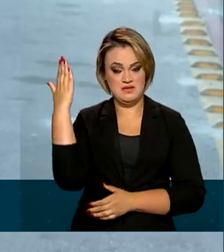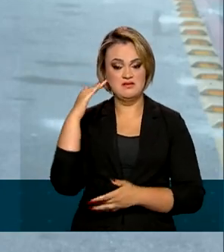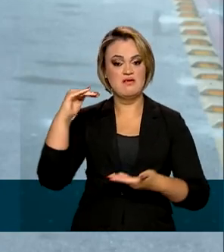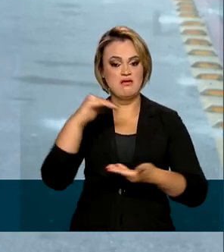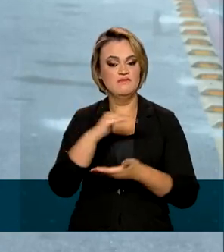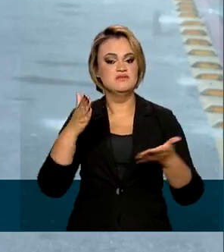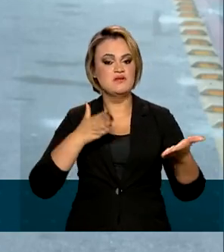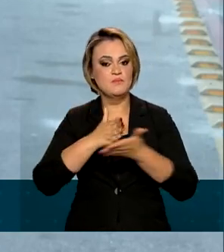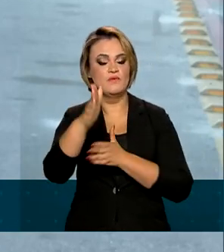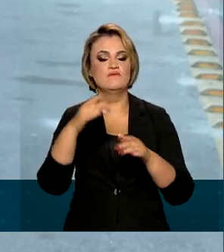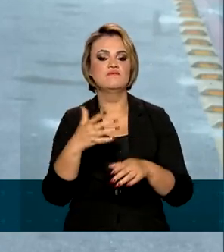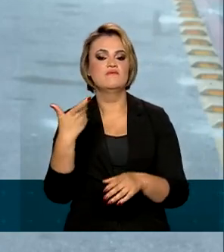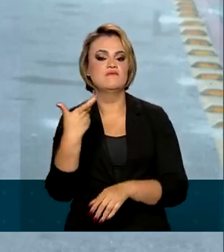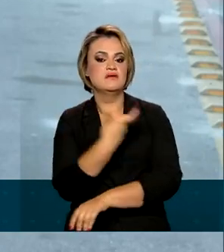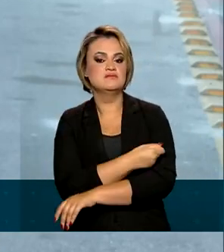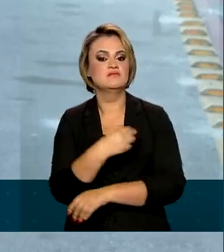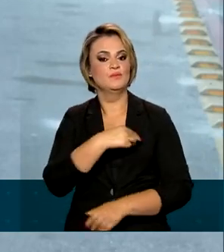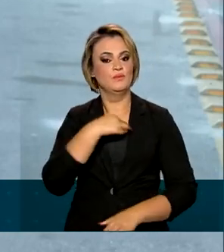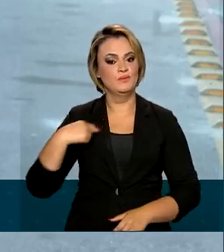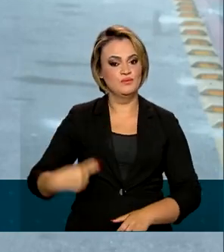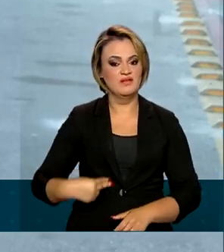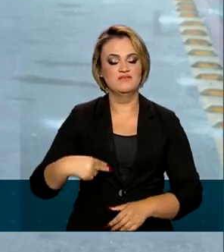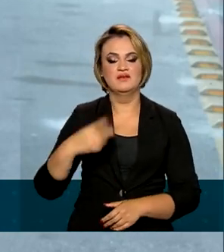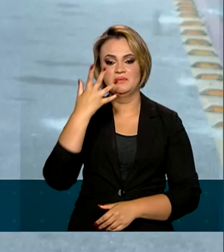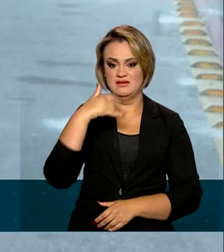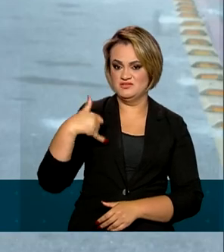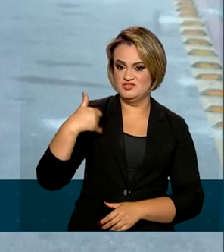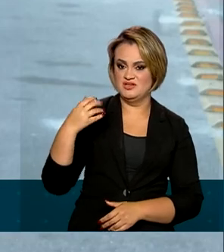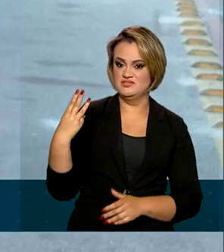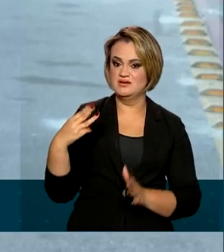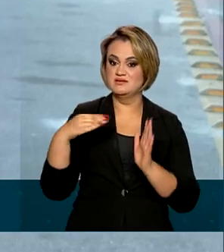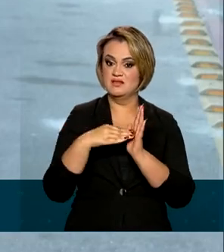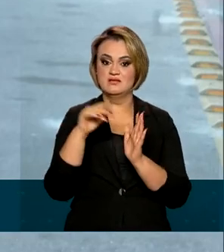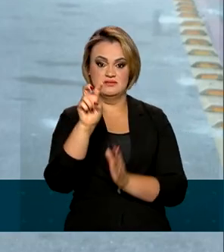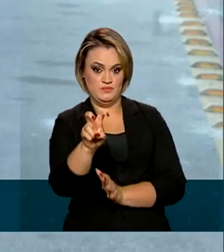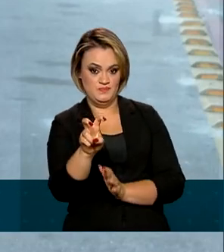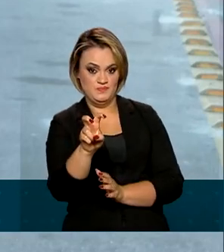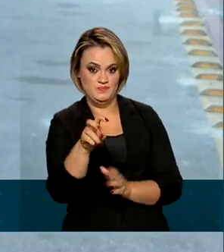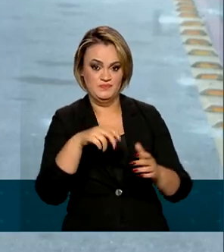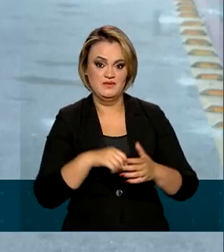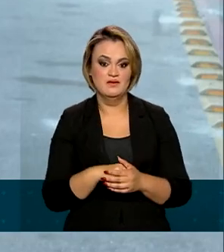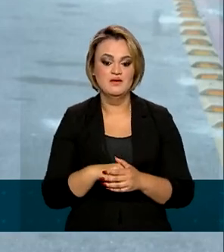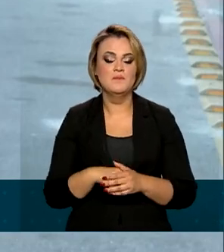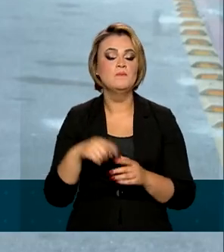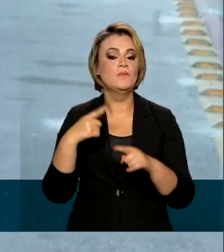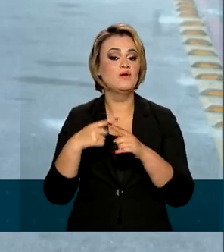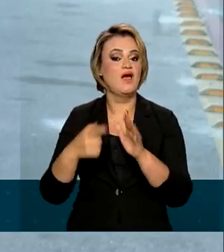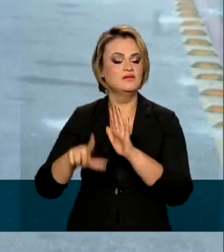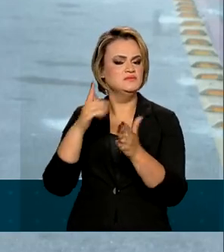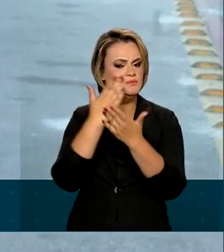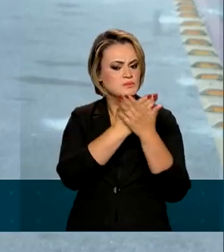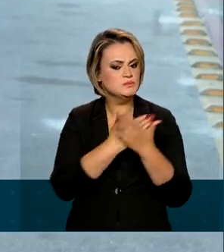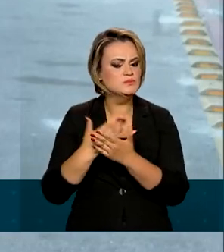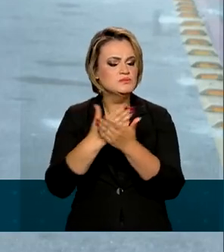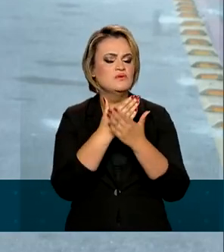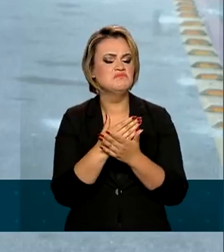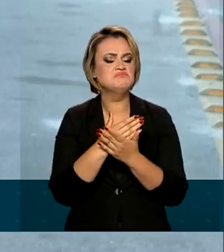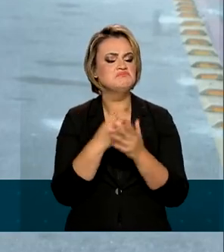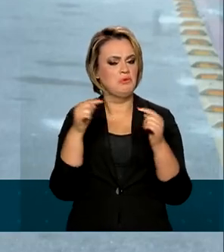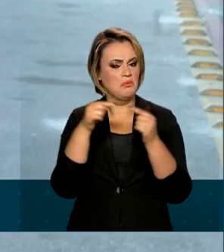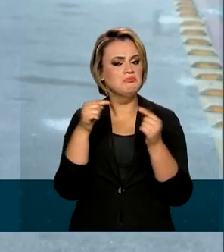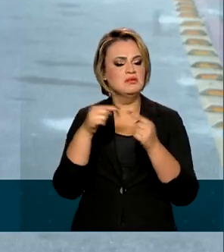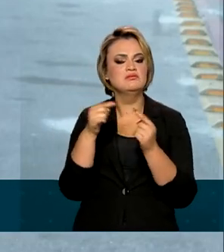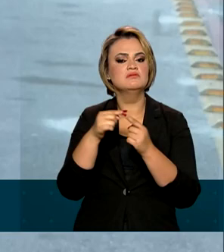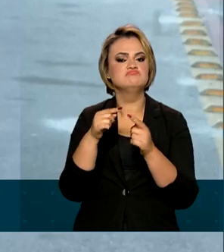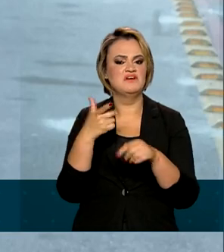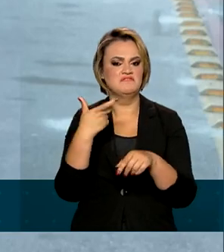Anvisa aprovou a Coronavac para crianças de 3 a 5 anos, após estudos de efetividade e também segurança